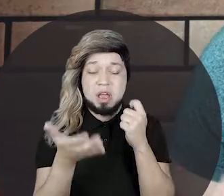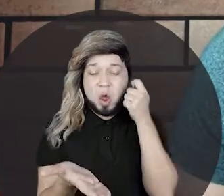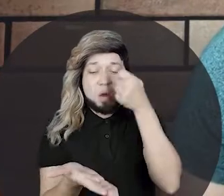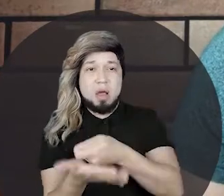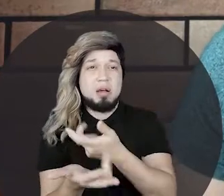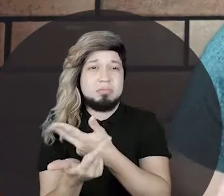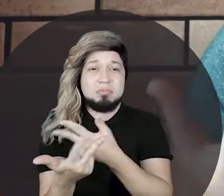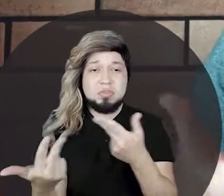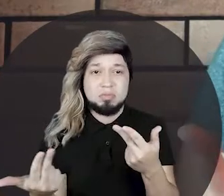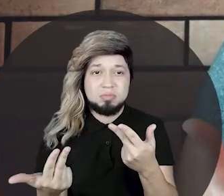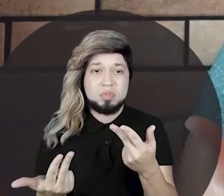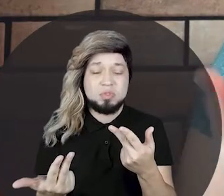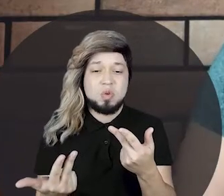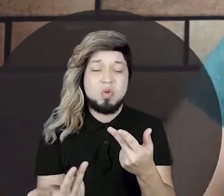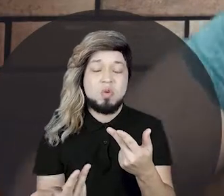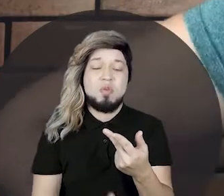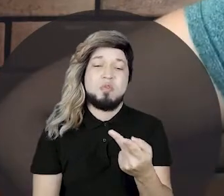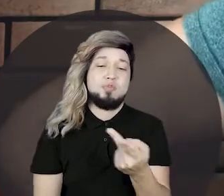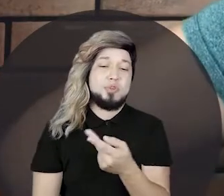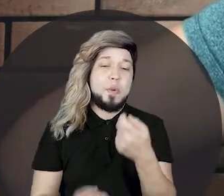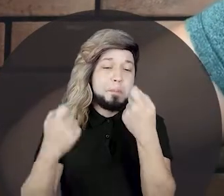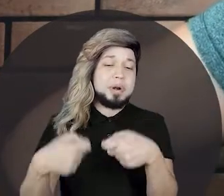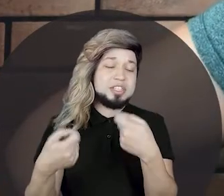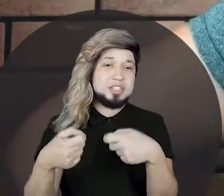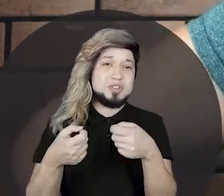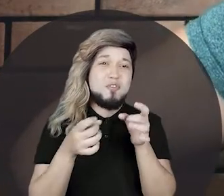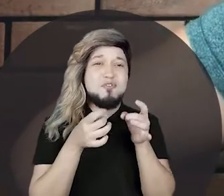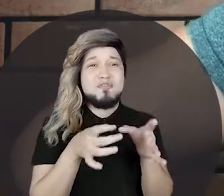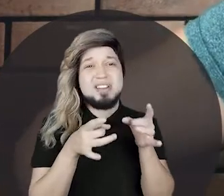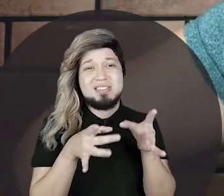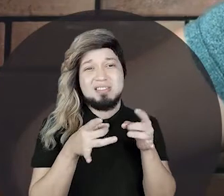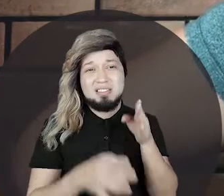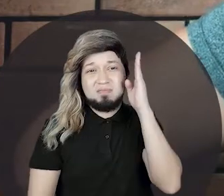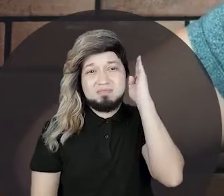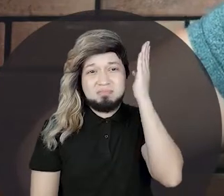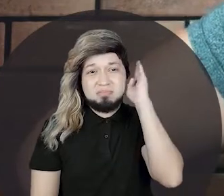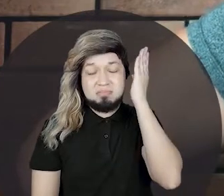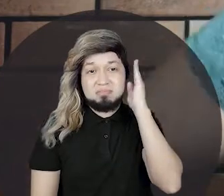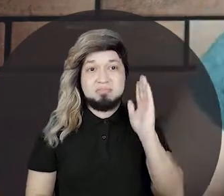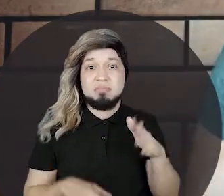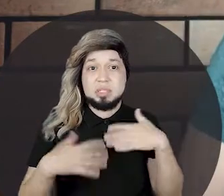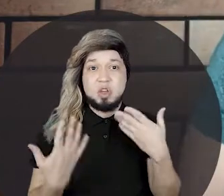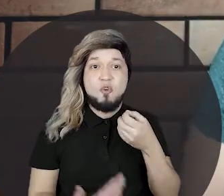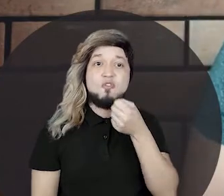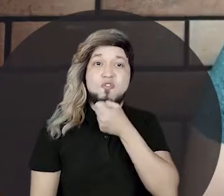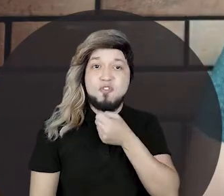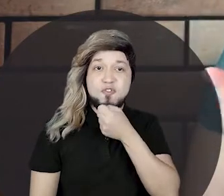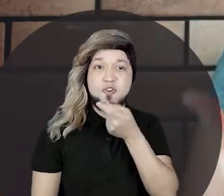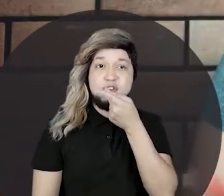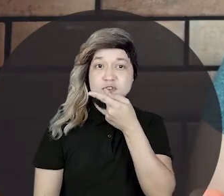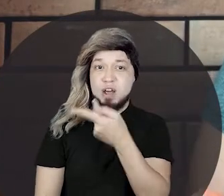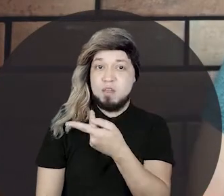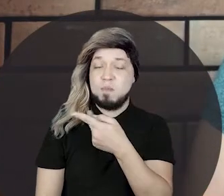para pagar. Os dois tiveram mesmo, foi que vender o seu jumentinho. Então, o avô